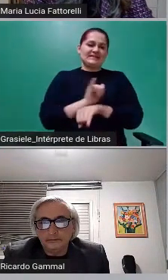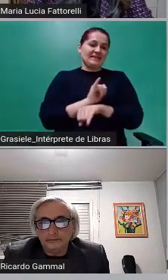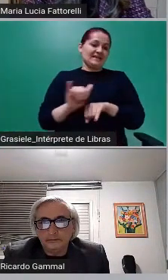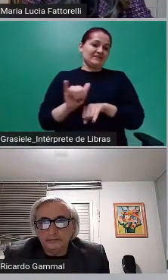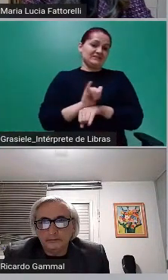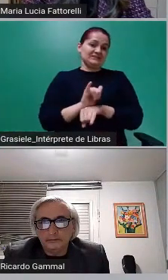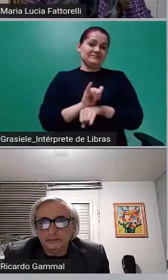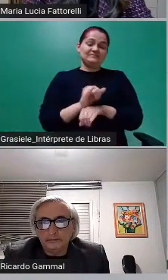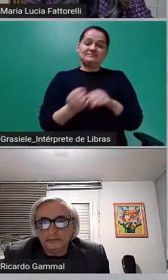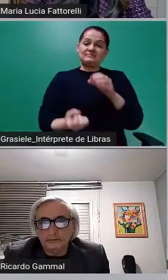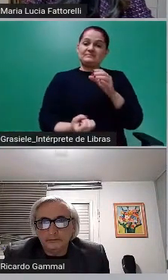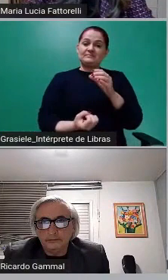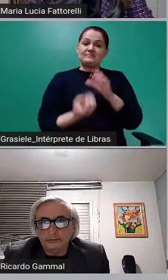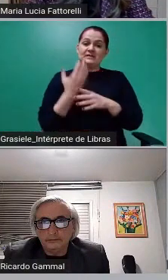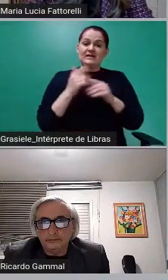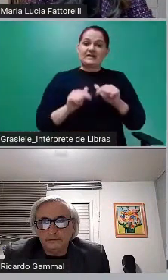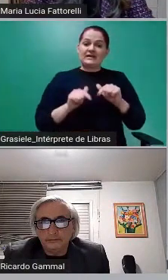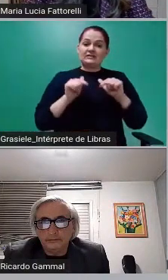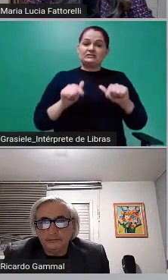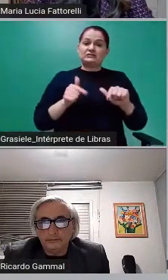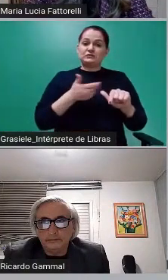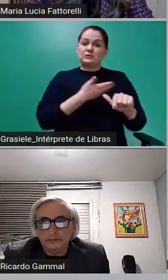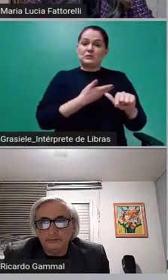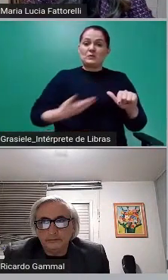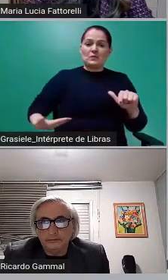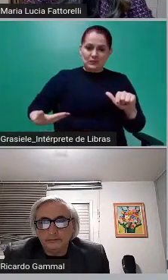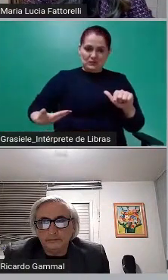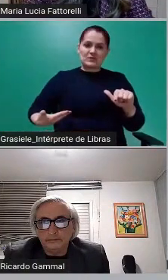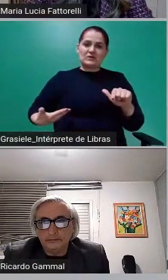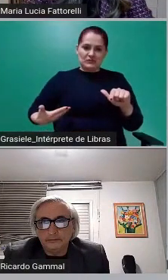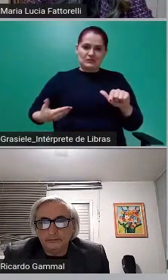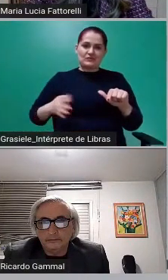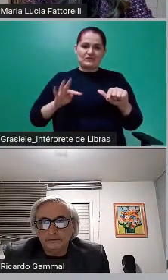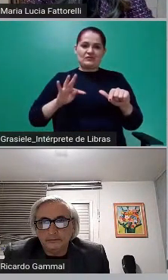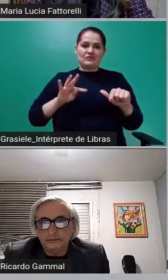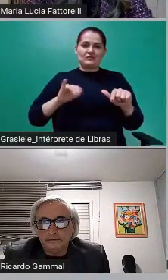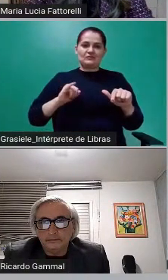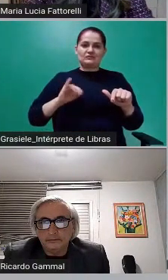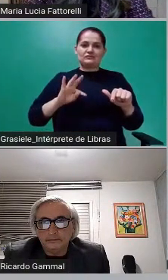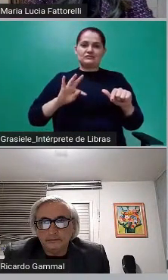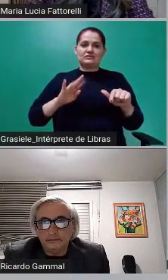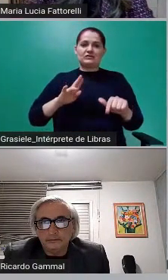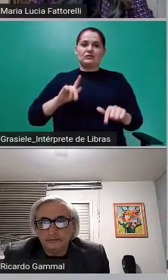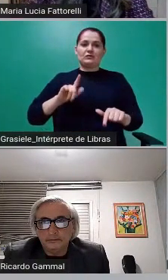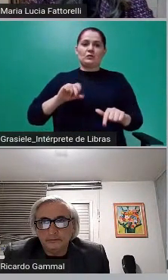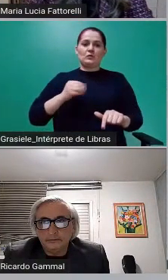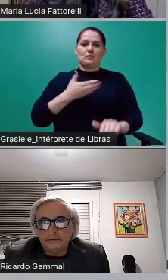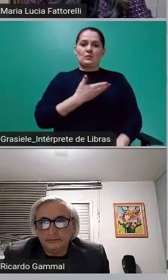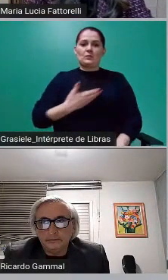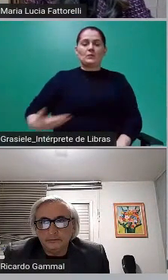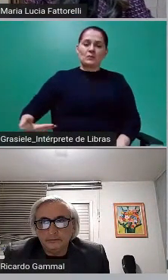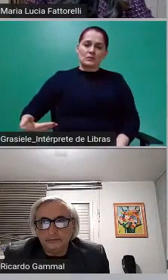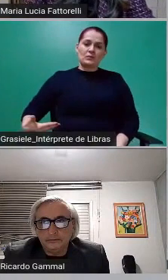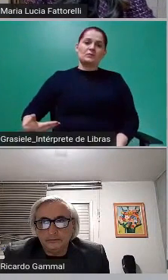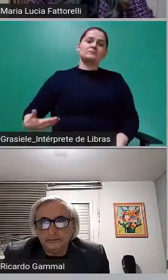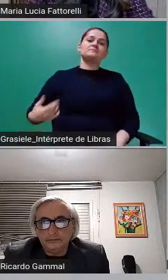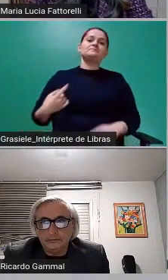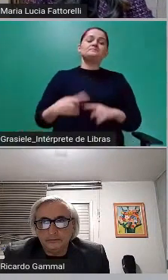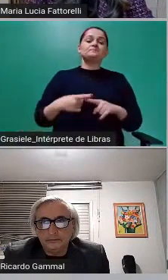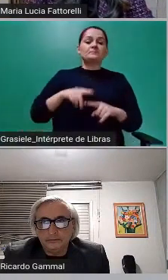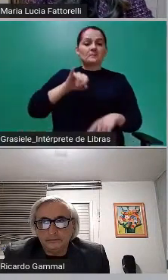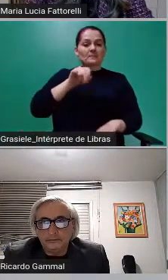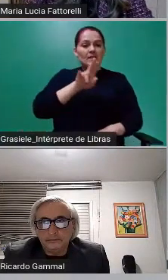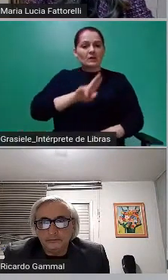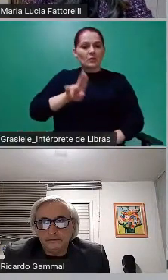públicos do município de São Paulo, usando daquela exceção que